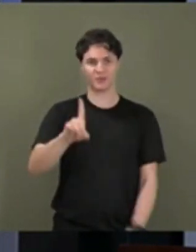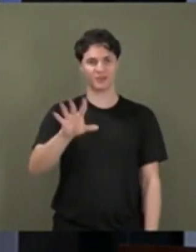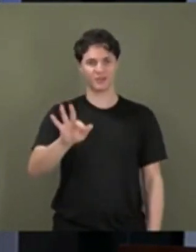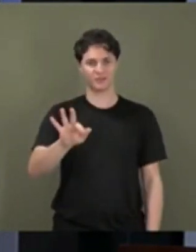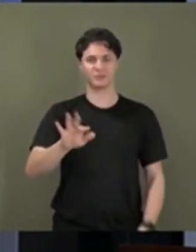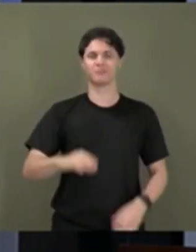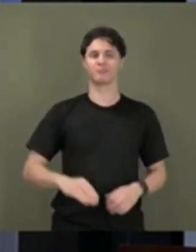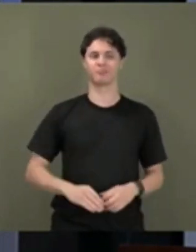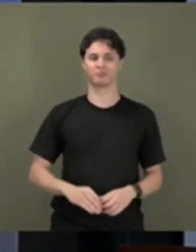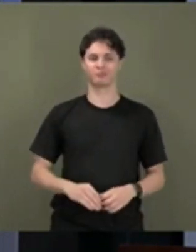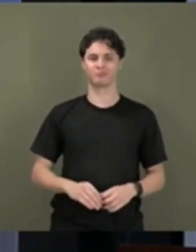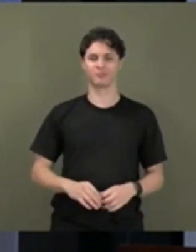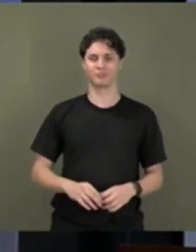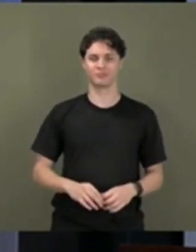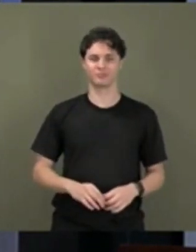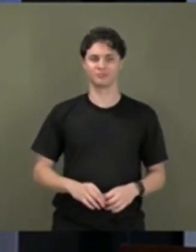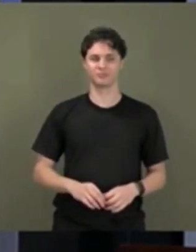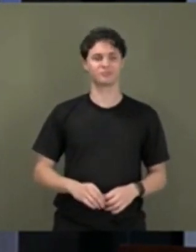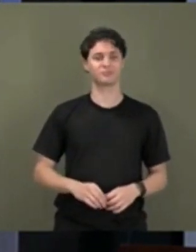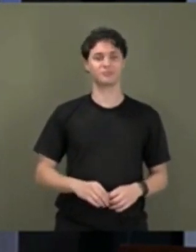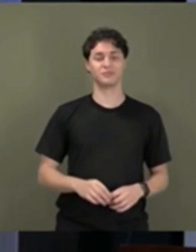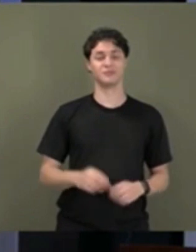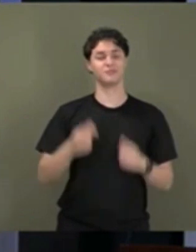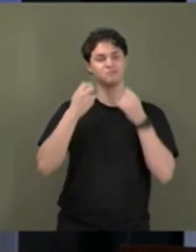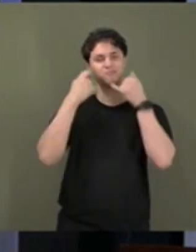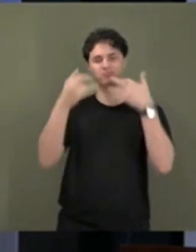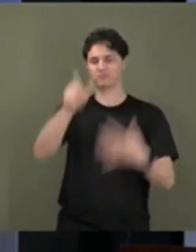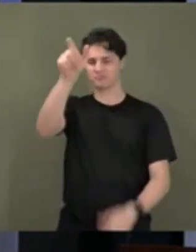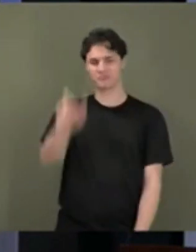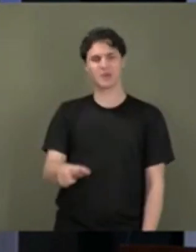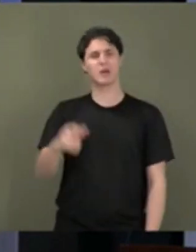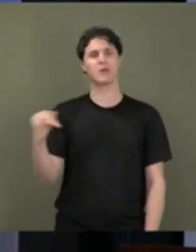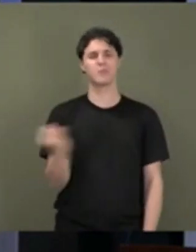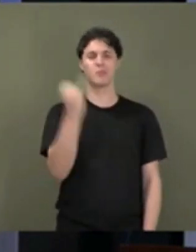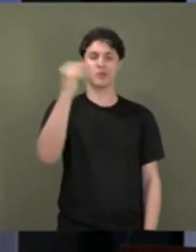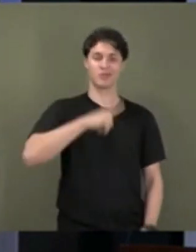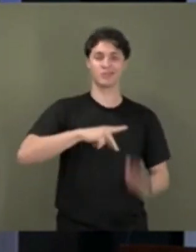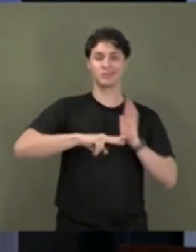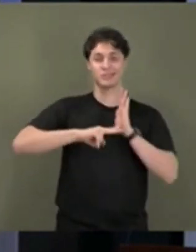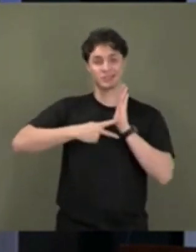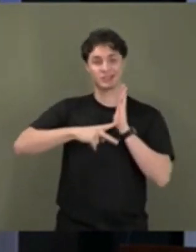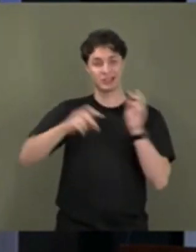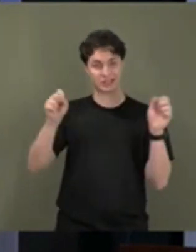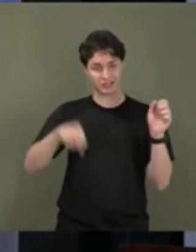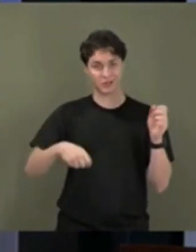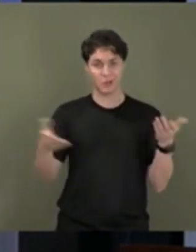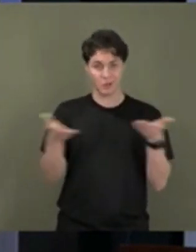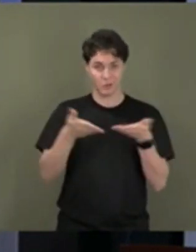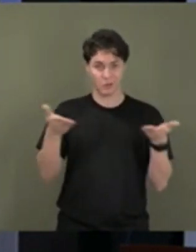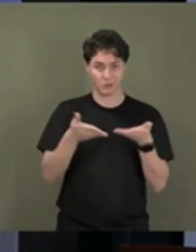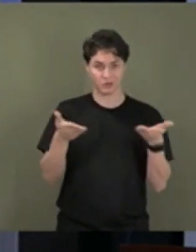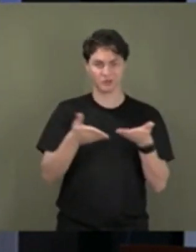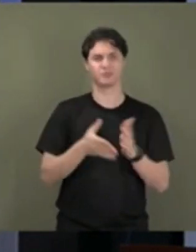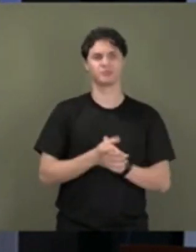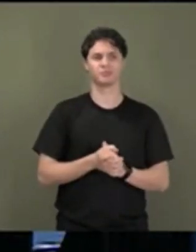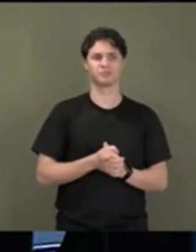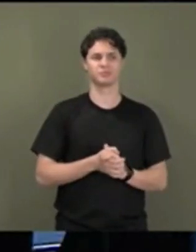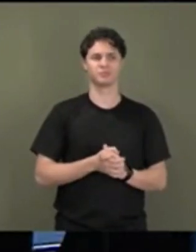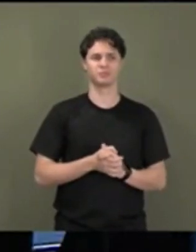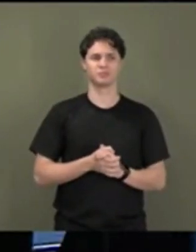Quer dizer, da importância do Sindicato de Silvio, hoje, não só